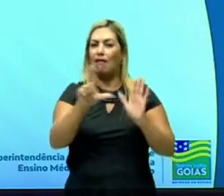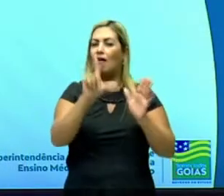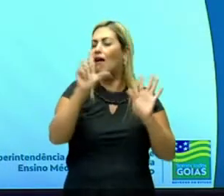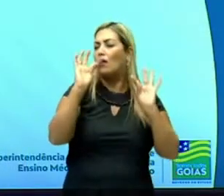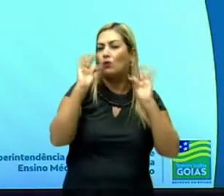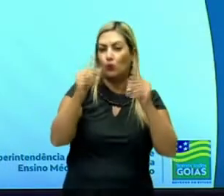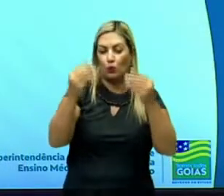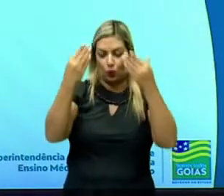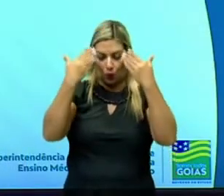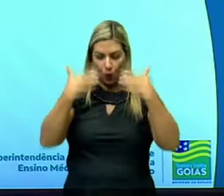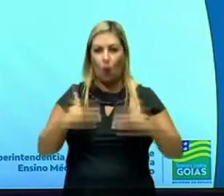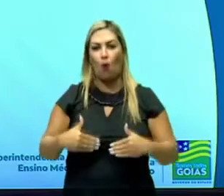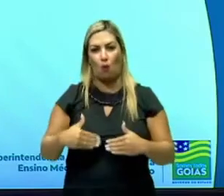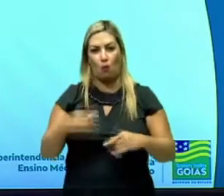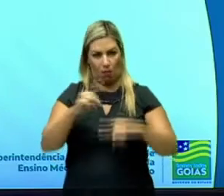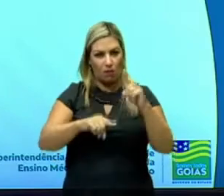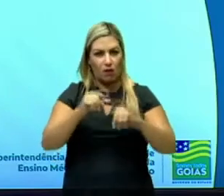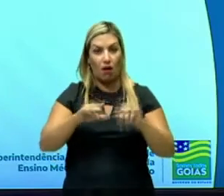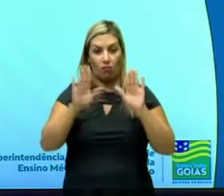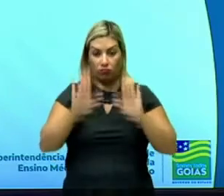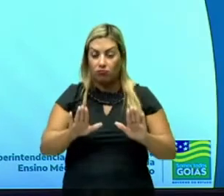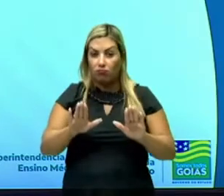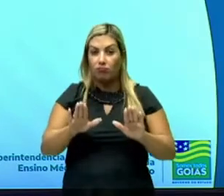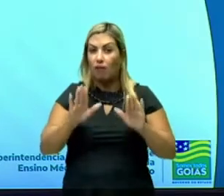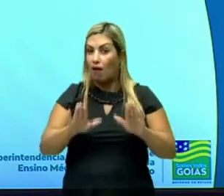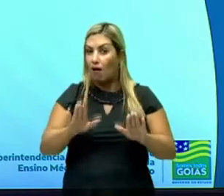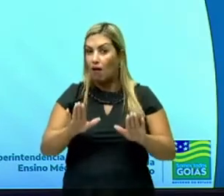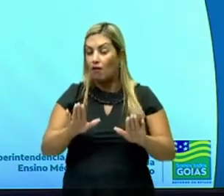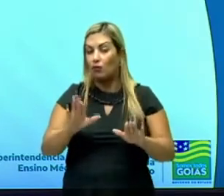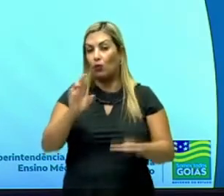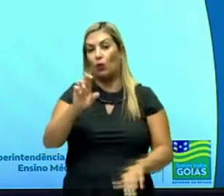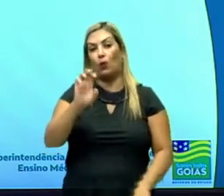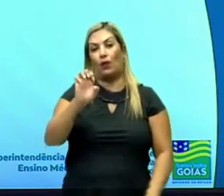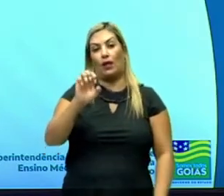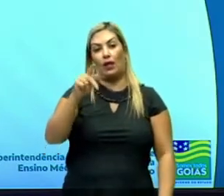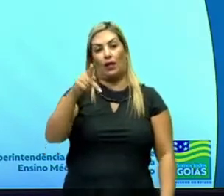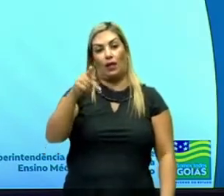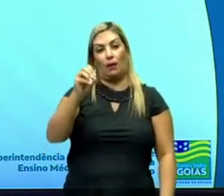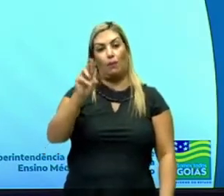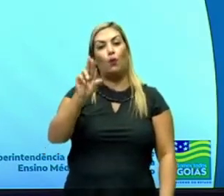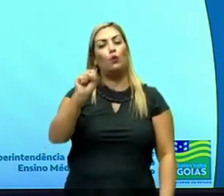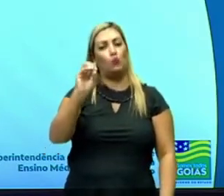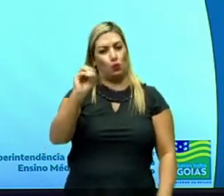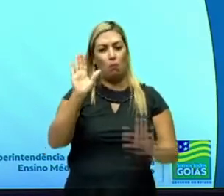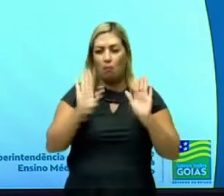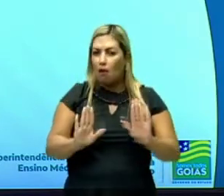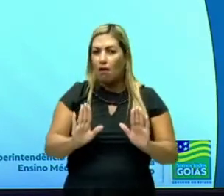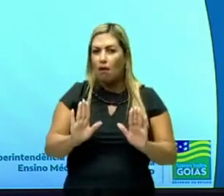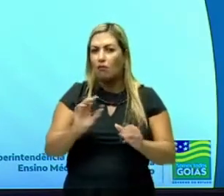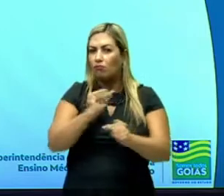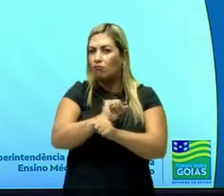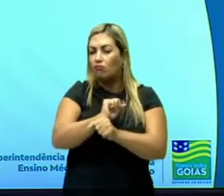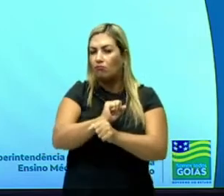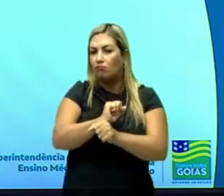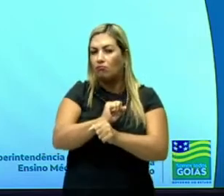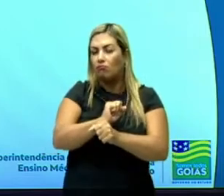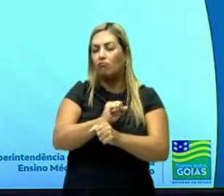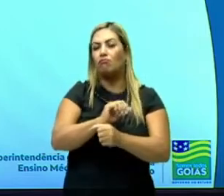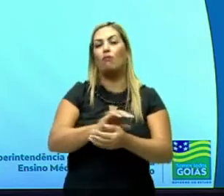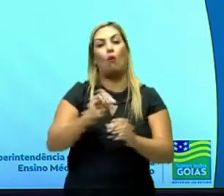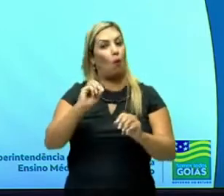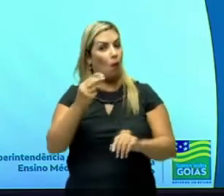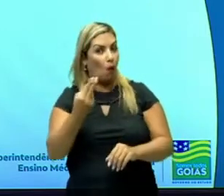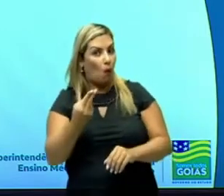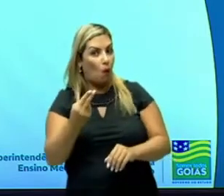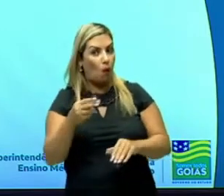o corpo tende a manter seu estado de repouso, olha só, seu estado de repouso ou